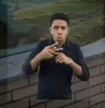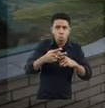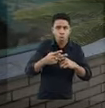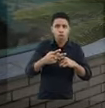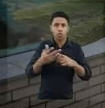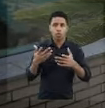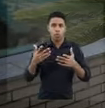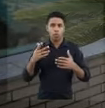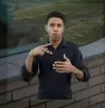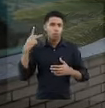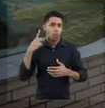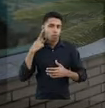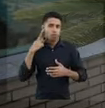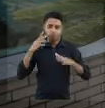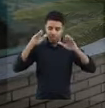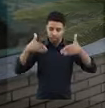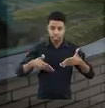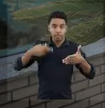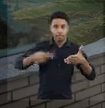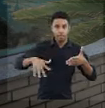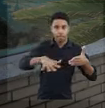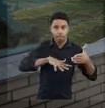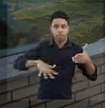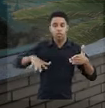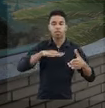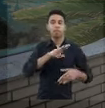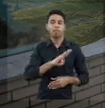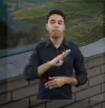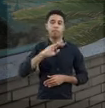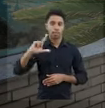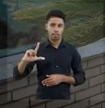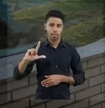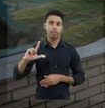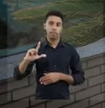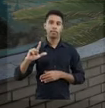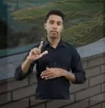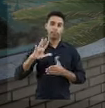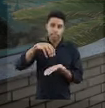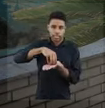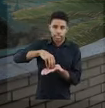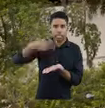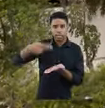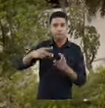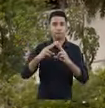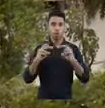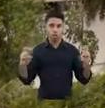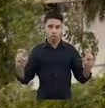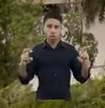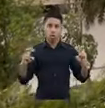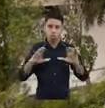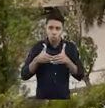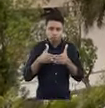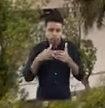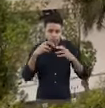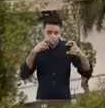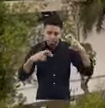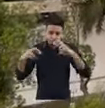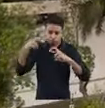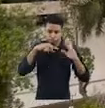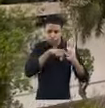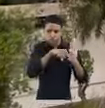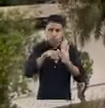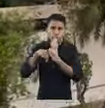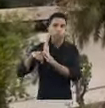procuradores, especialmente da região de Blumenau e da sede, né? Florianópolis, a investigar o caso,